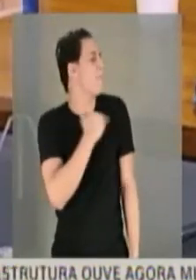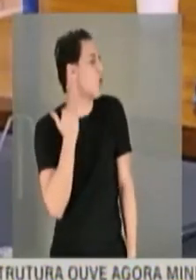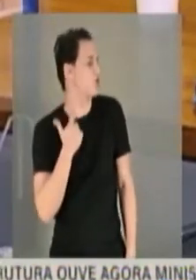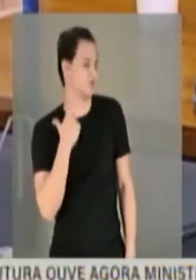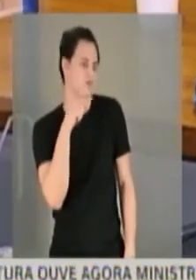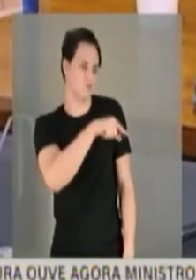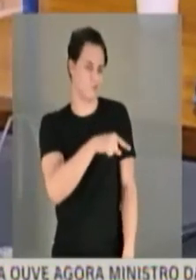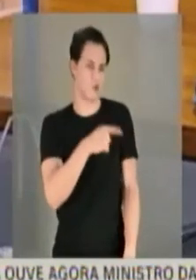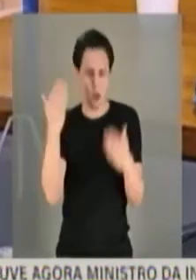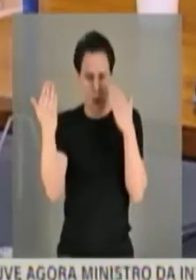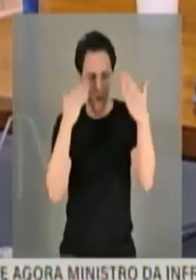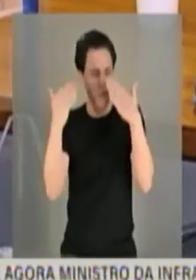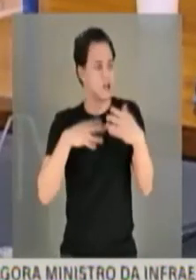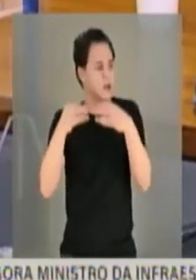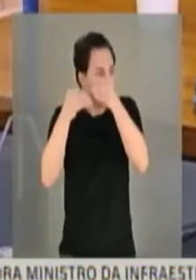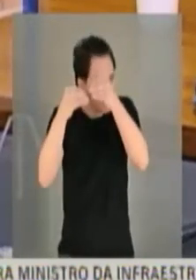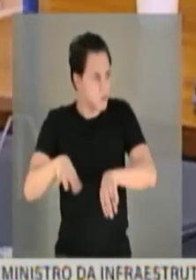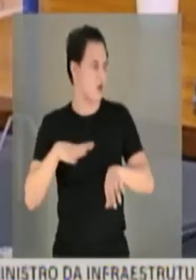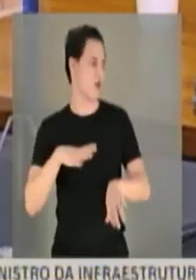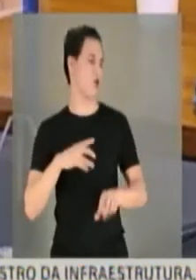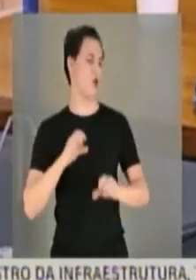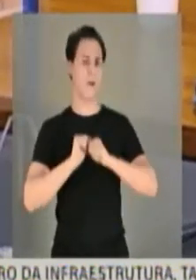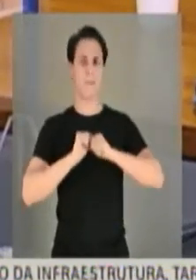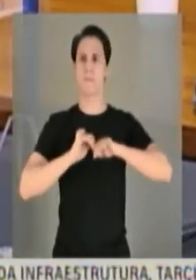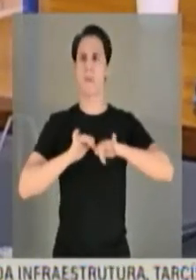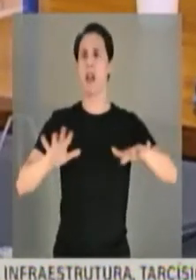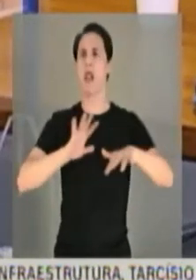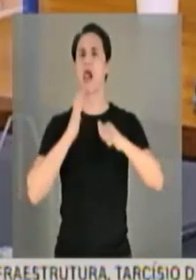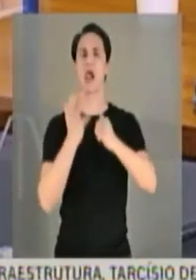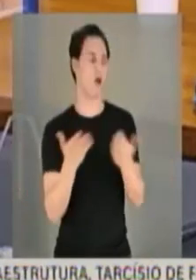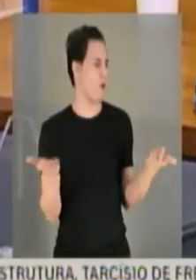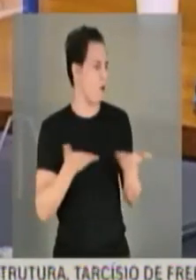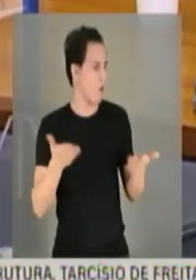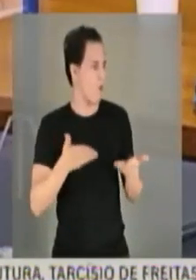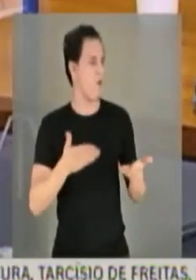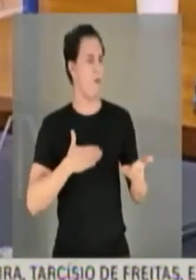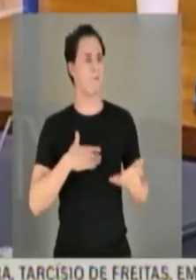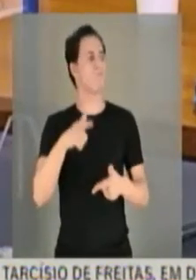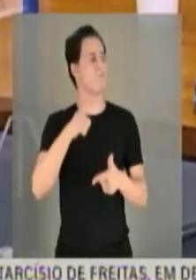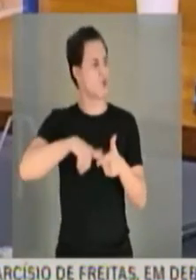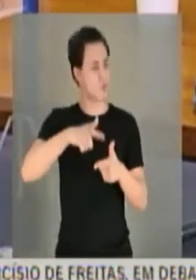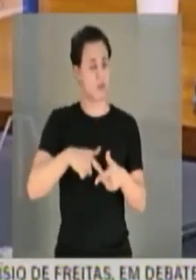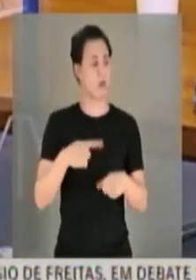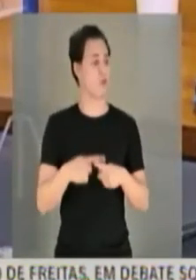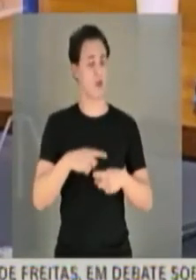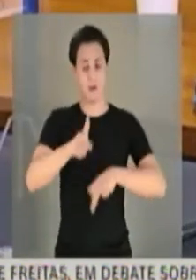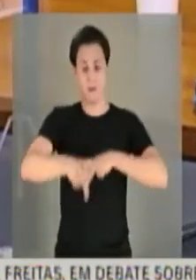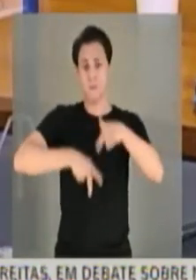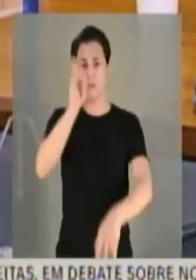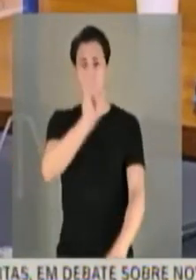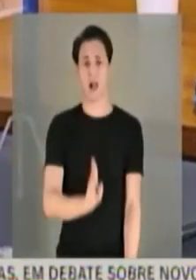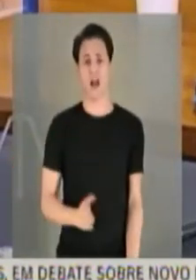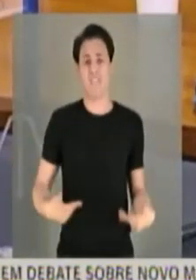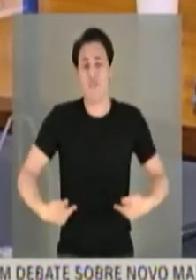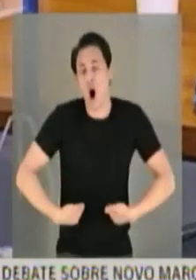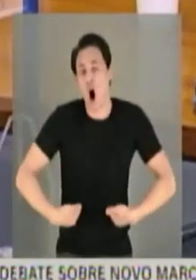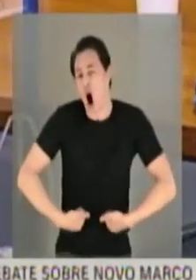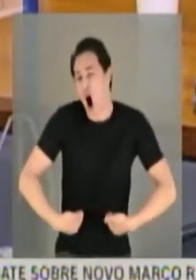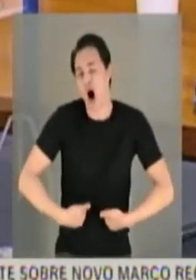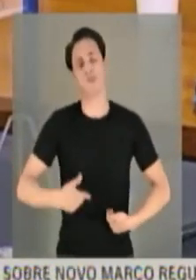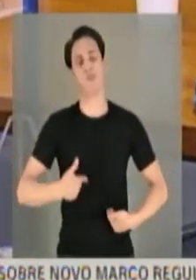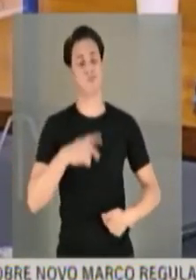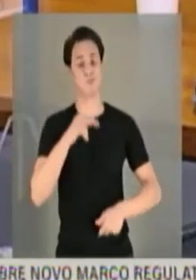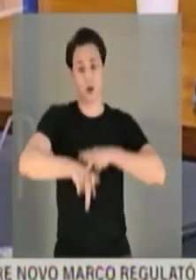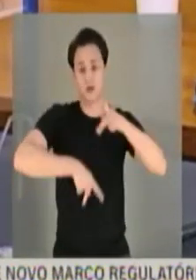pandemia com uma maior crise sanitária e hoje humanitária, porque está fazendo a população brasileira passar fome e a população brasileira não está